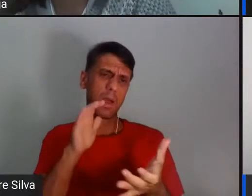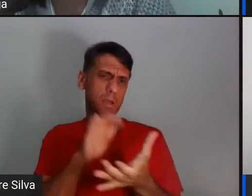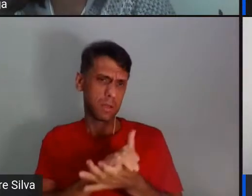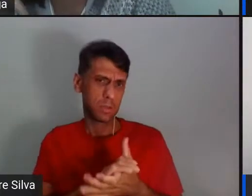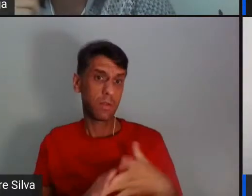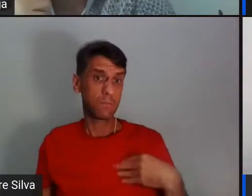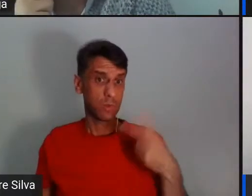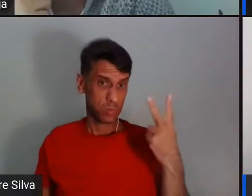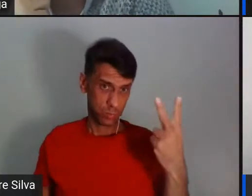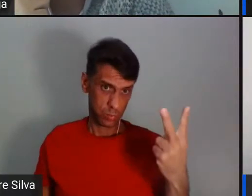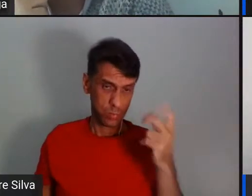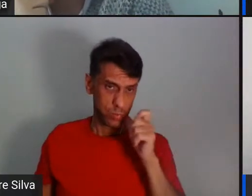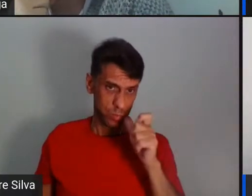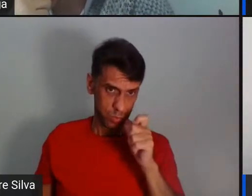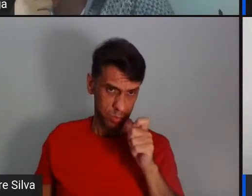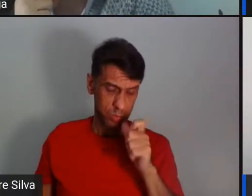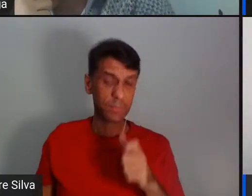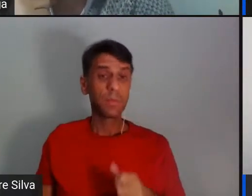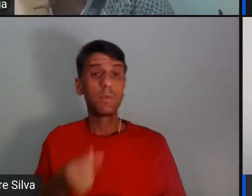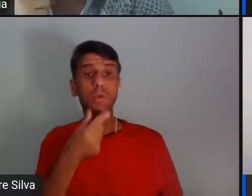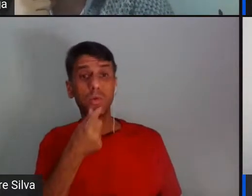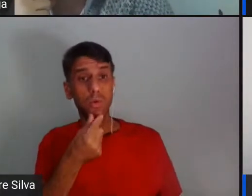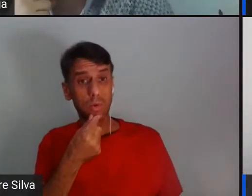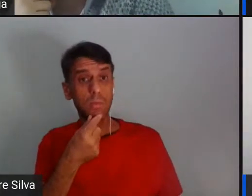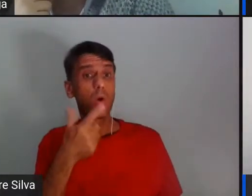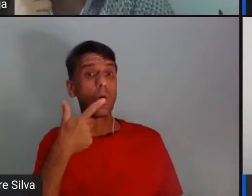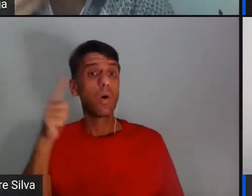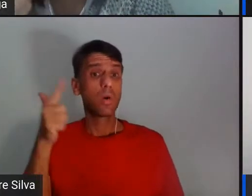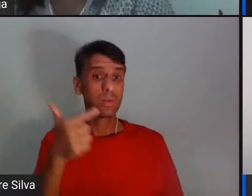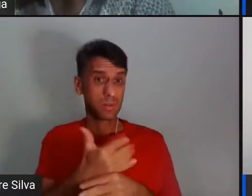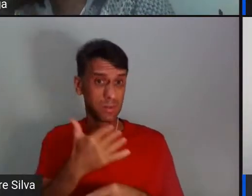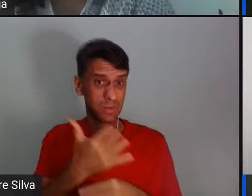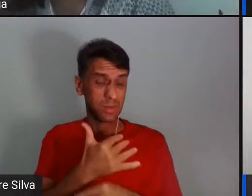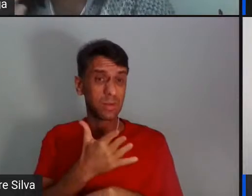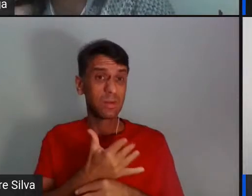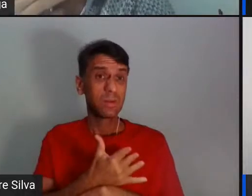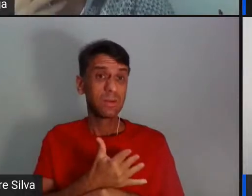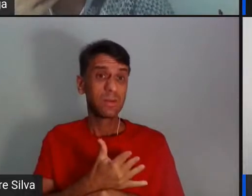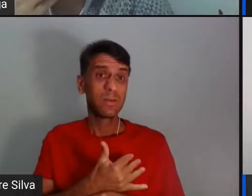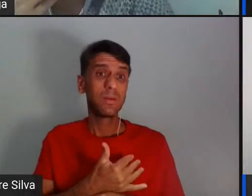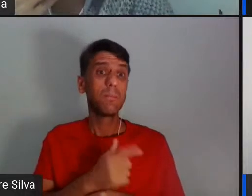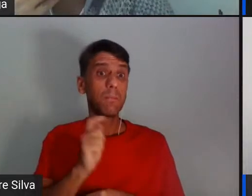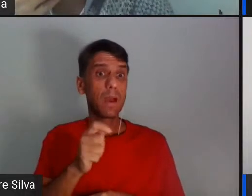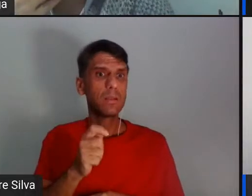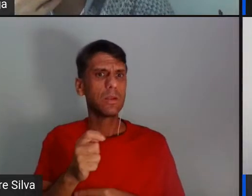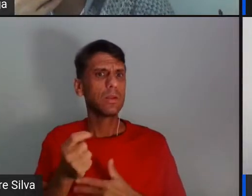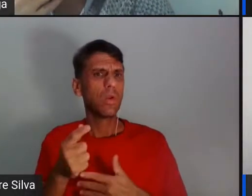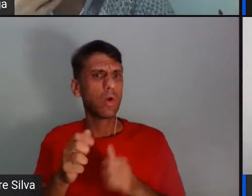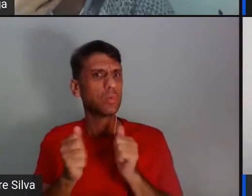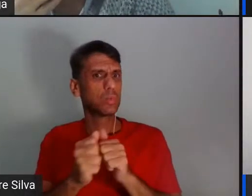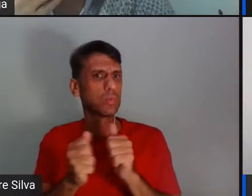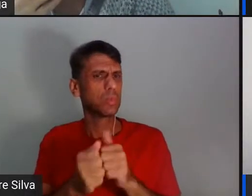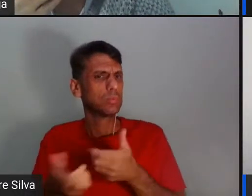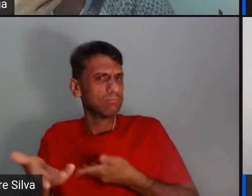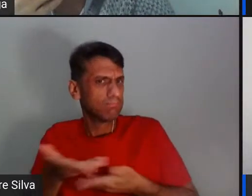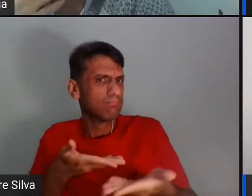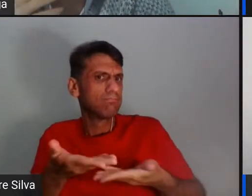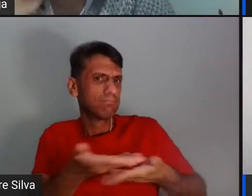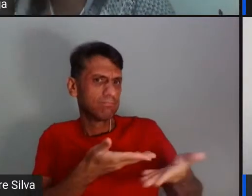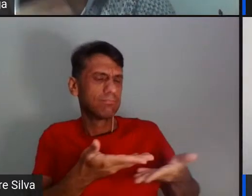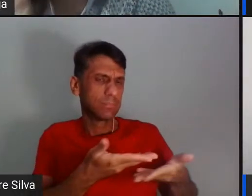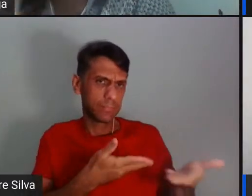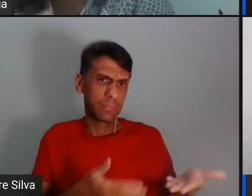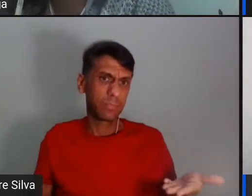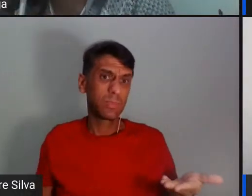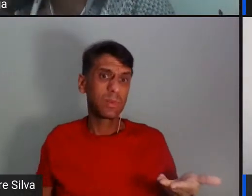duas filhas, menos um filho meu que tá numa outra cidade, mas é bastante gente, né, pra gente conviver. E